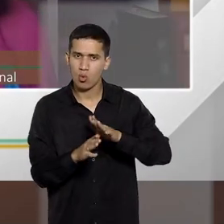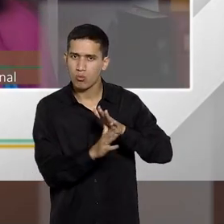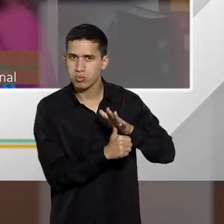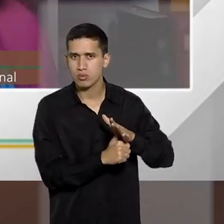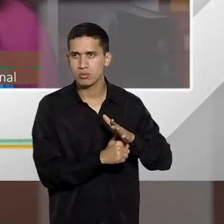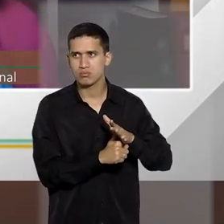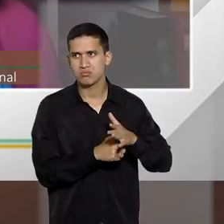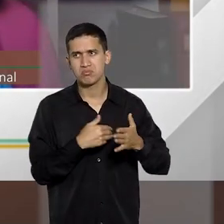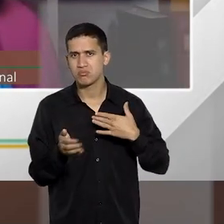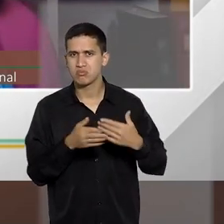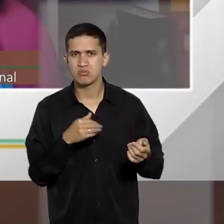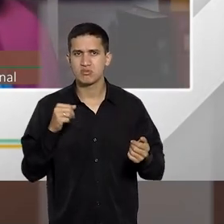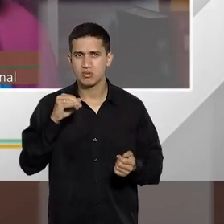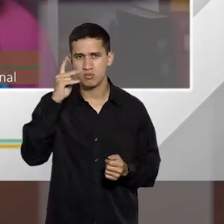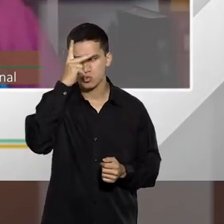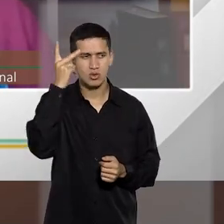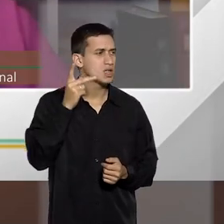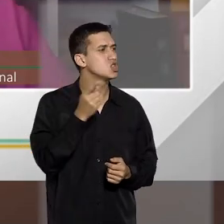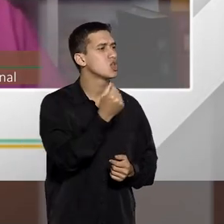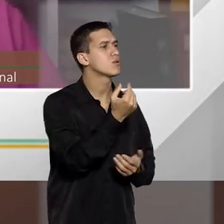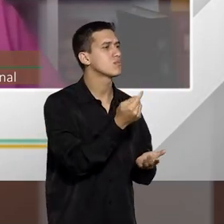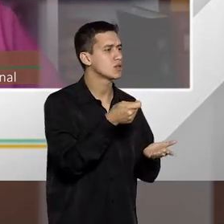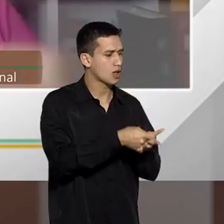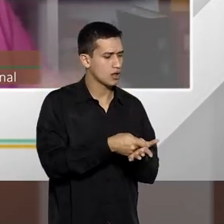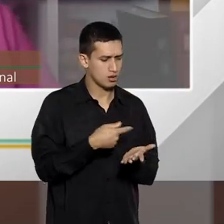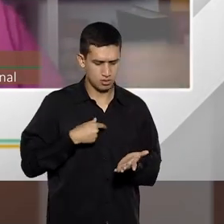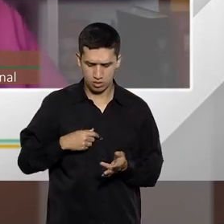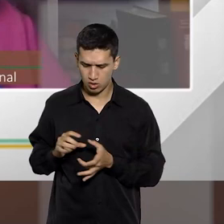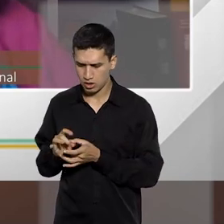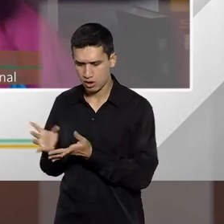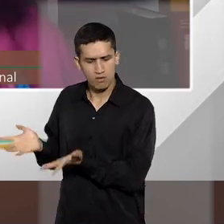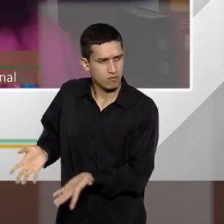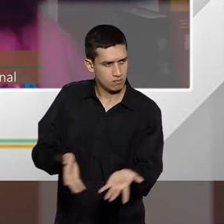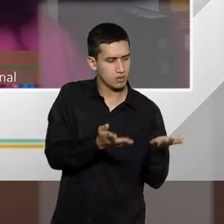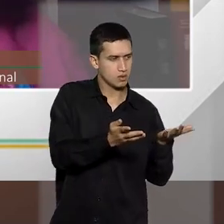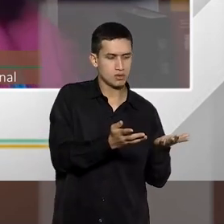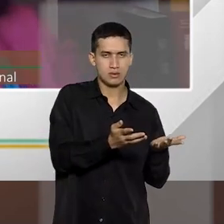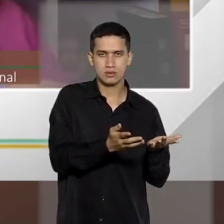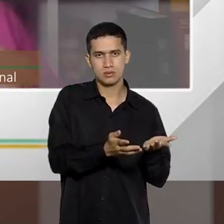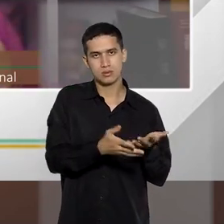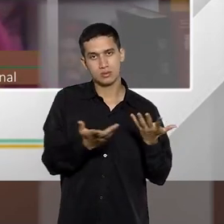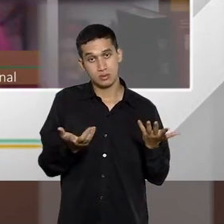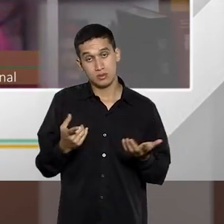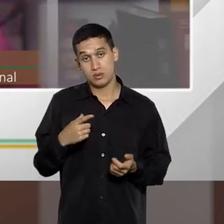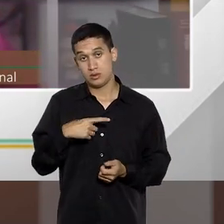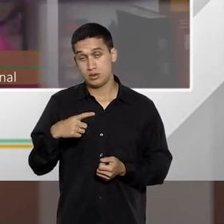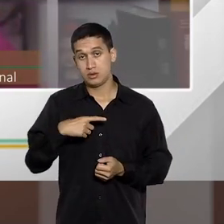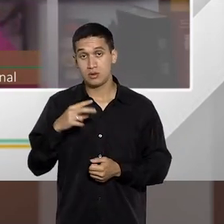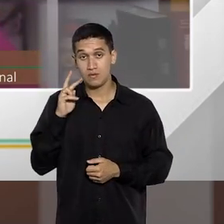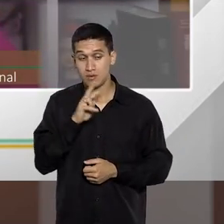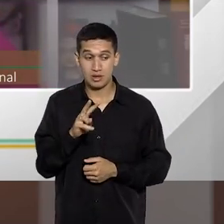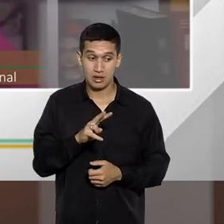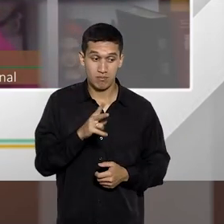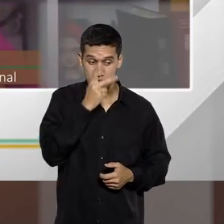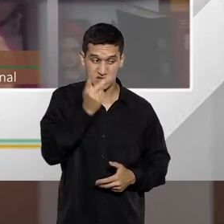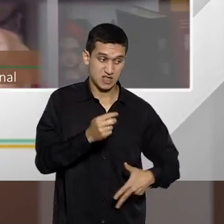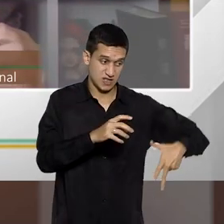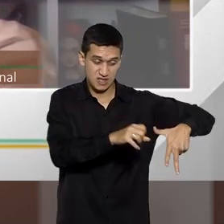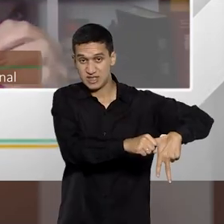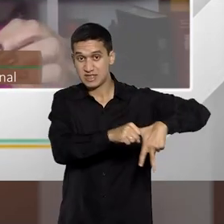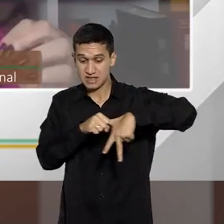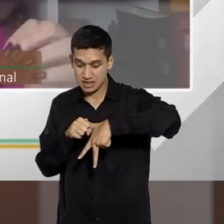interessa na extorsão mediante sequestro, e no sequestro é a privação da liberdade da vítima, e essa privação da liberdade da vítima se